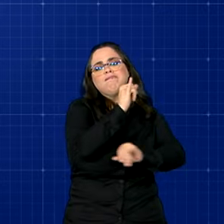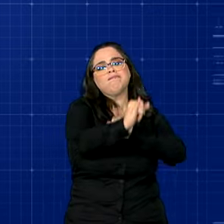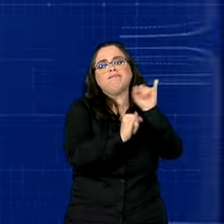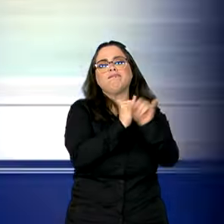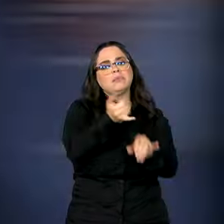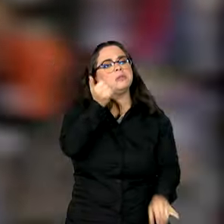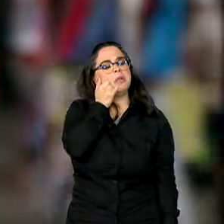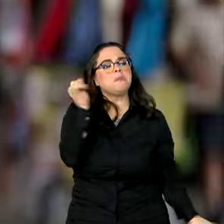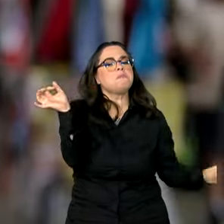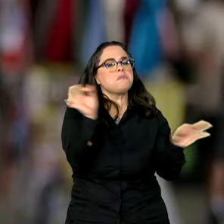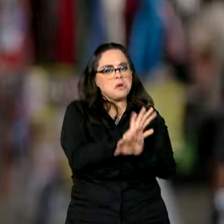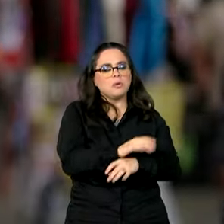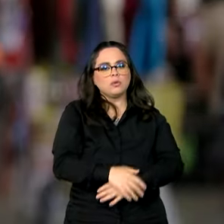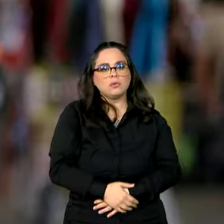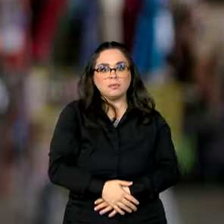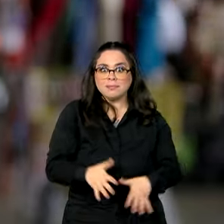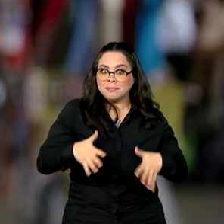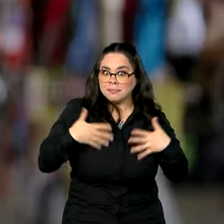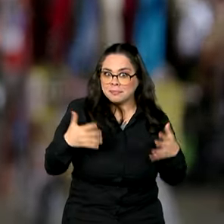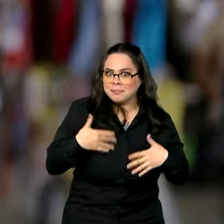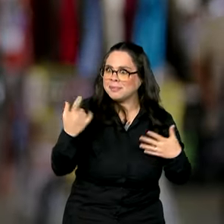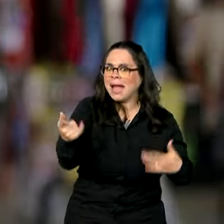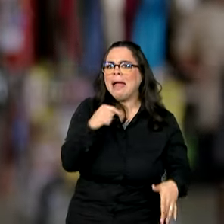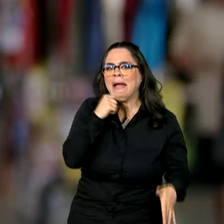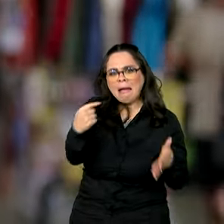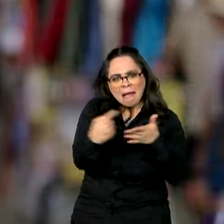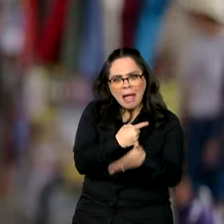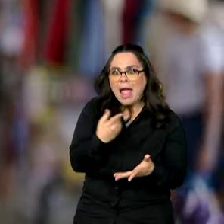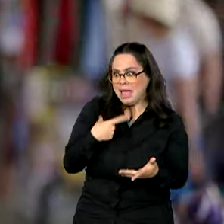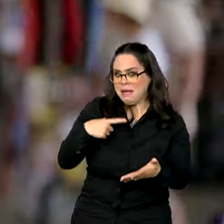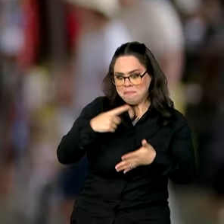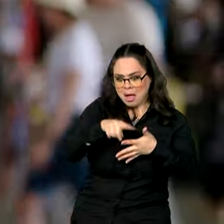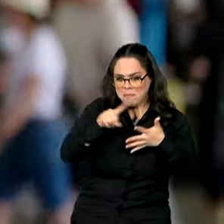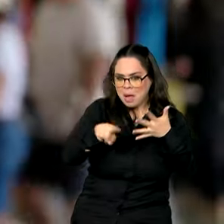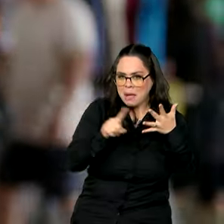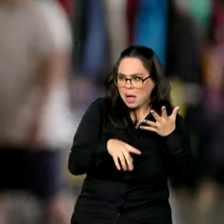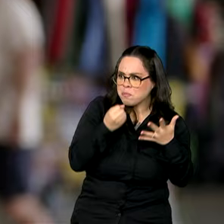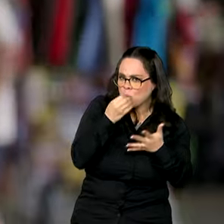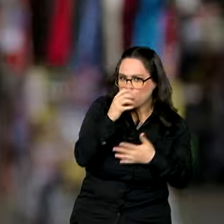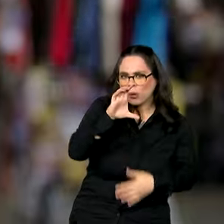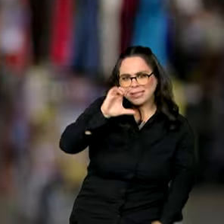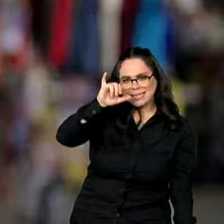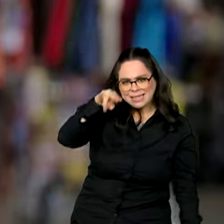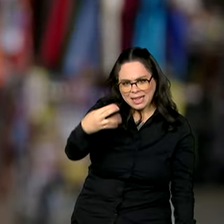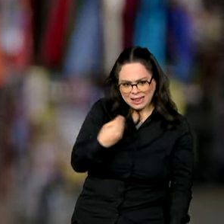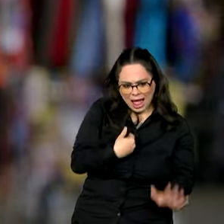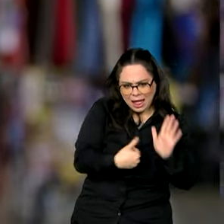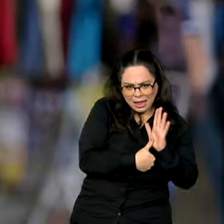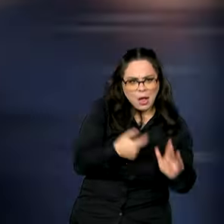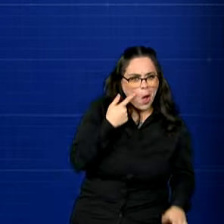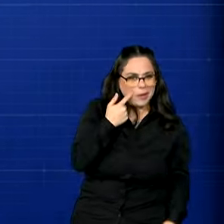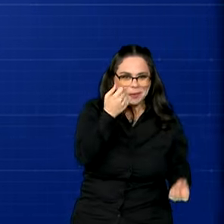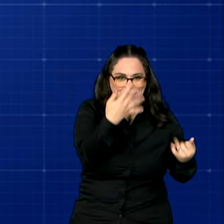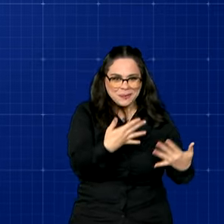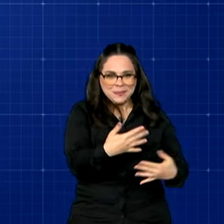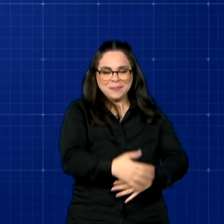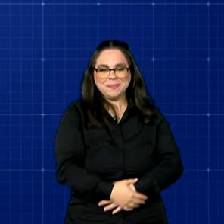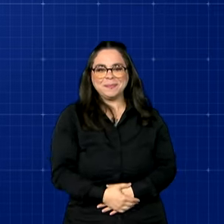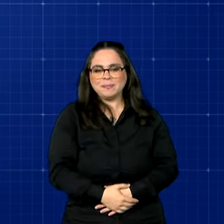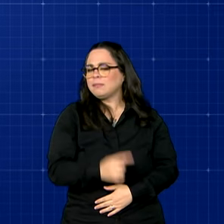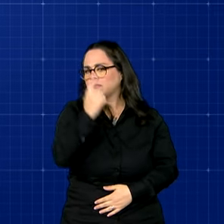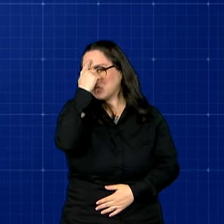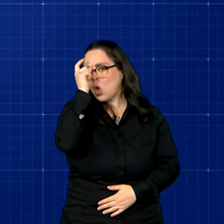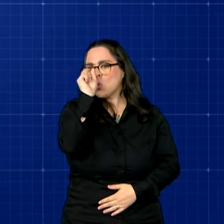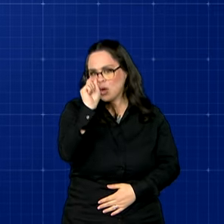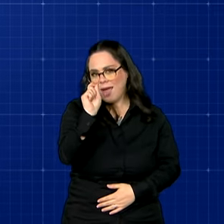no celular. Empolgado, você pergunta, quais outros benefícios a SIM oferece? Dá só uma olhada! A ideia